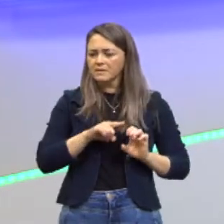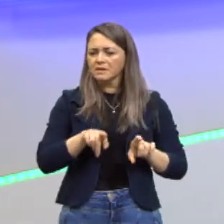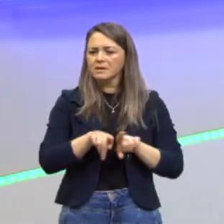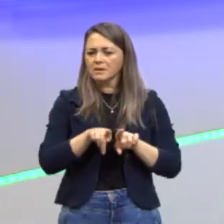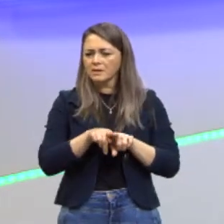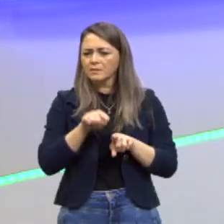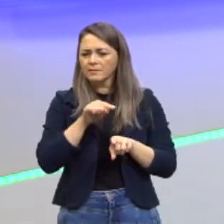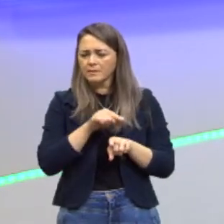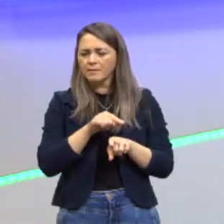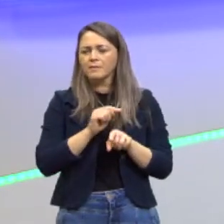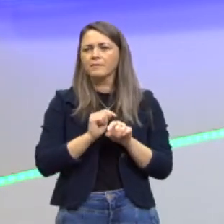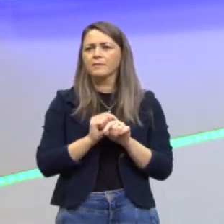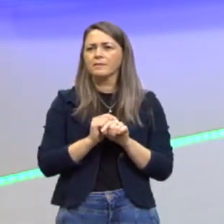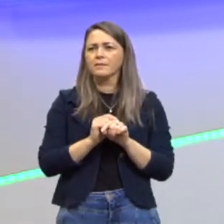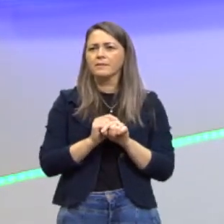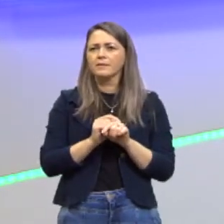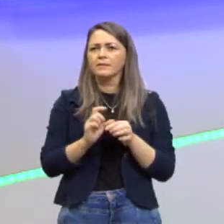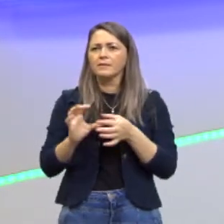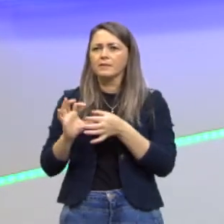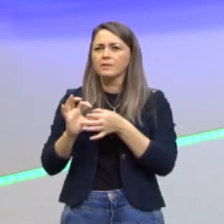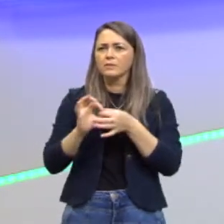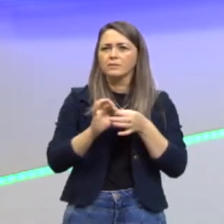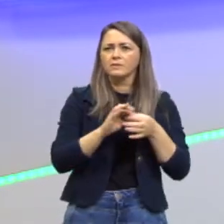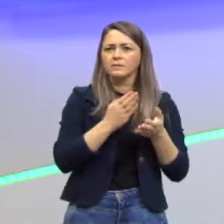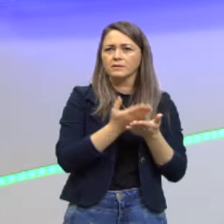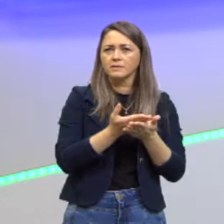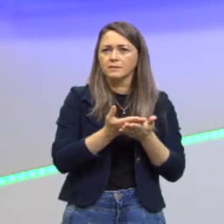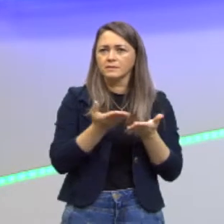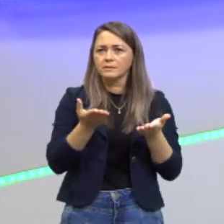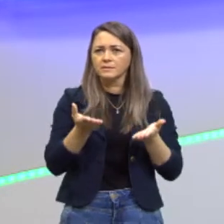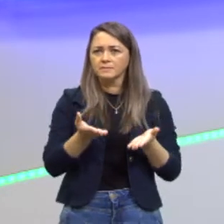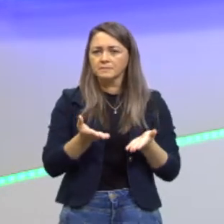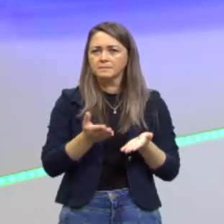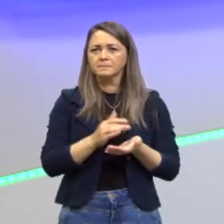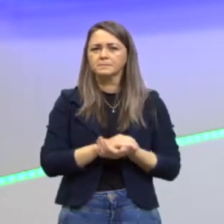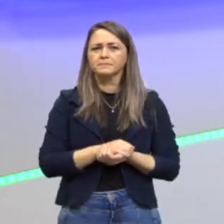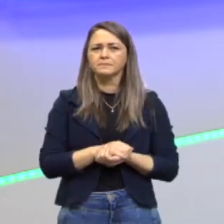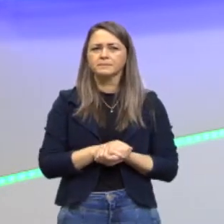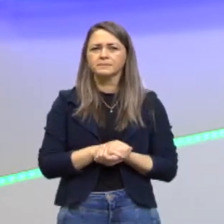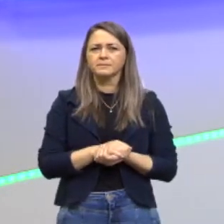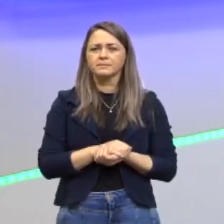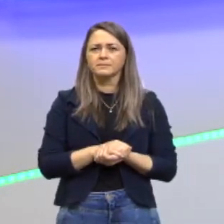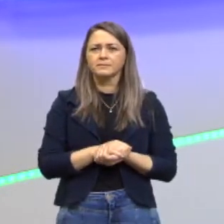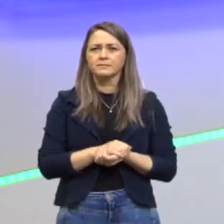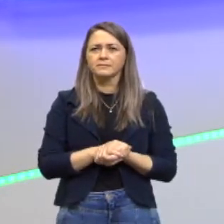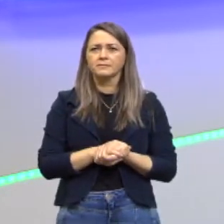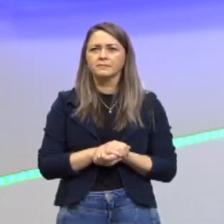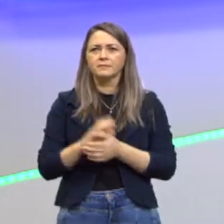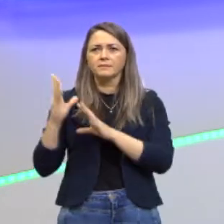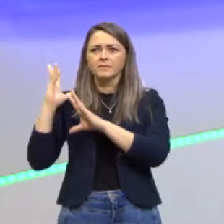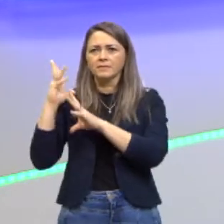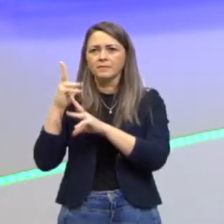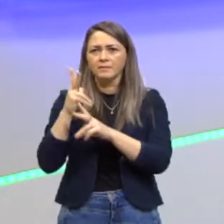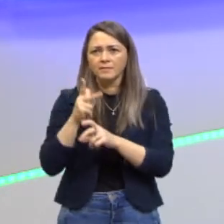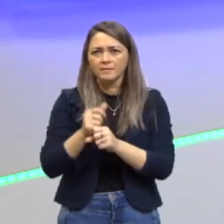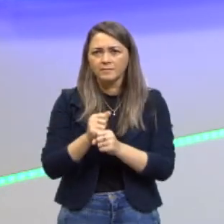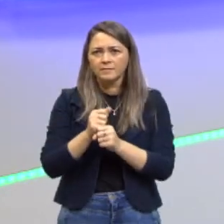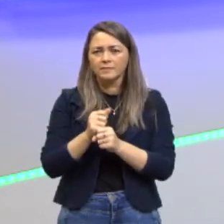nesse nosso contexto da aula de hoje. Então, reforçando, não é só